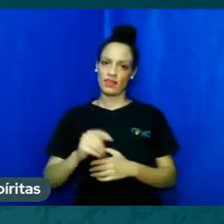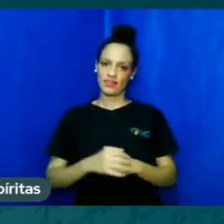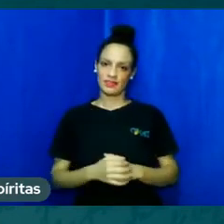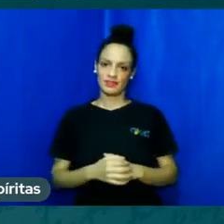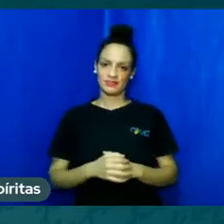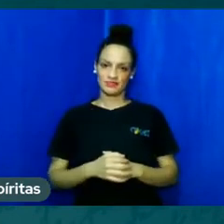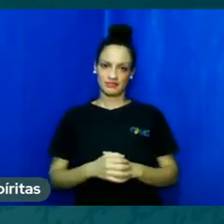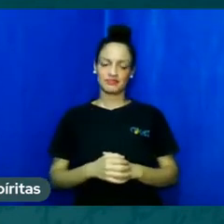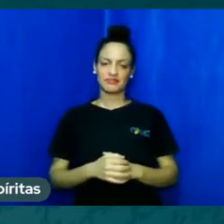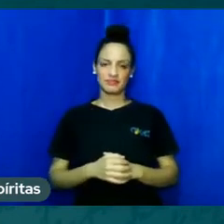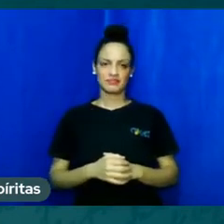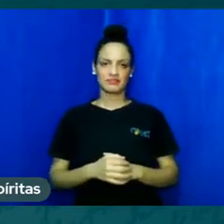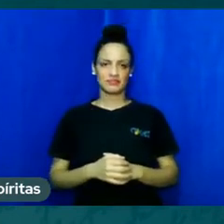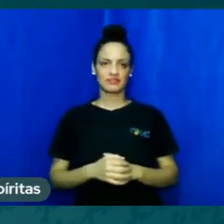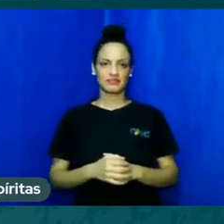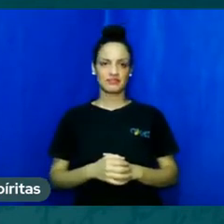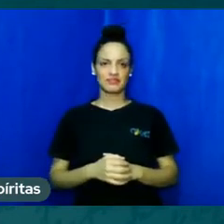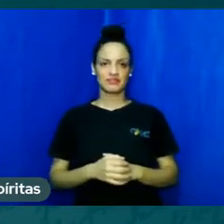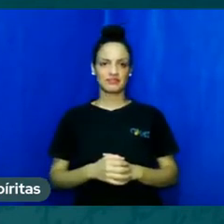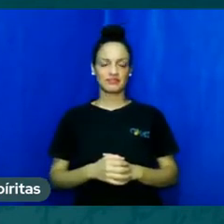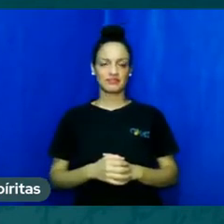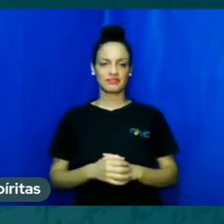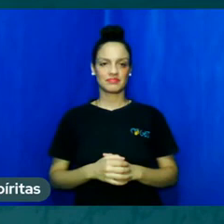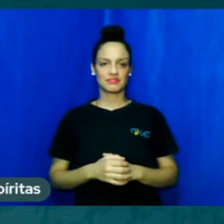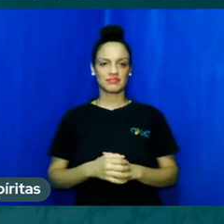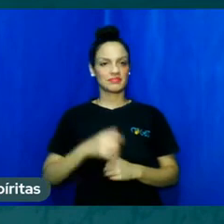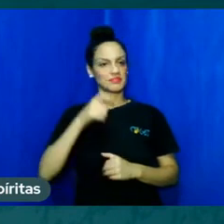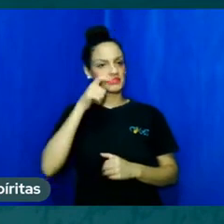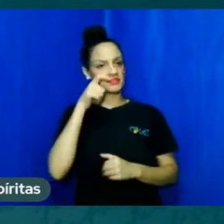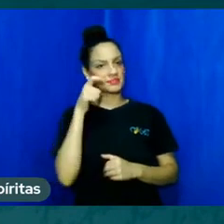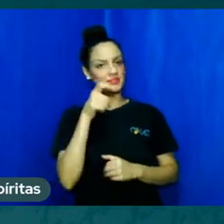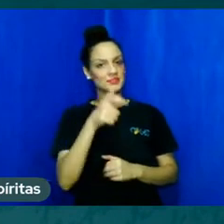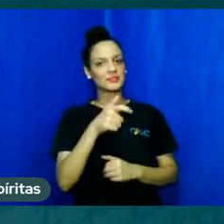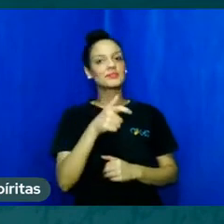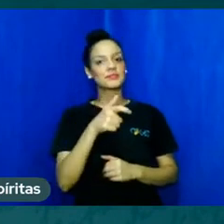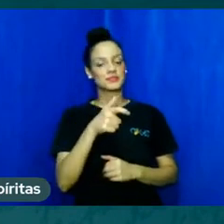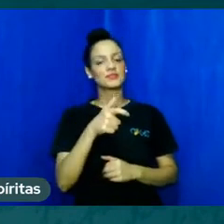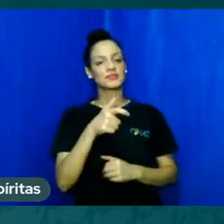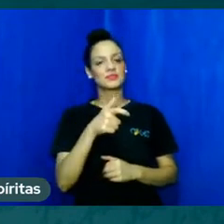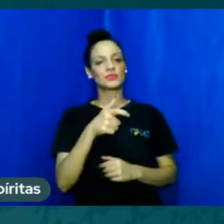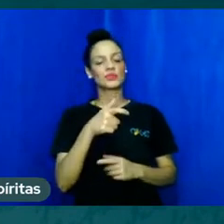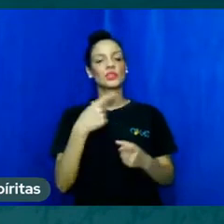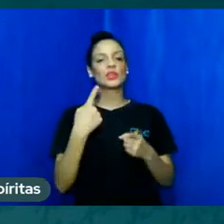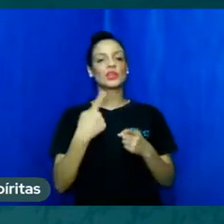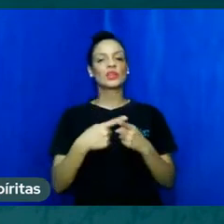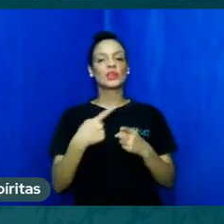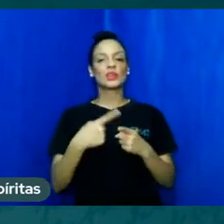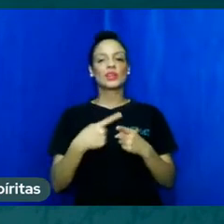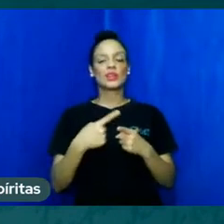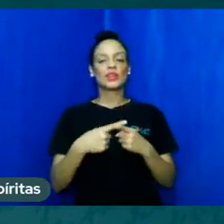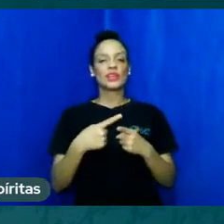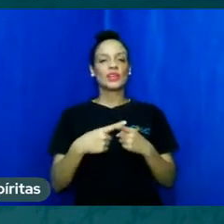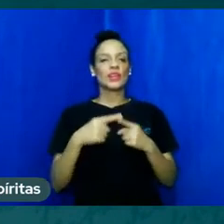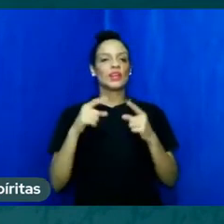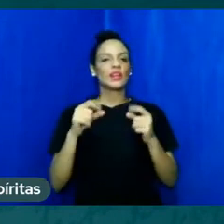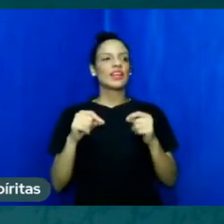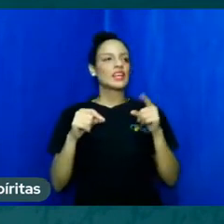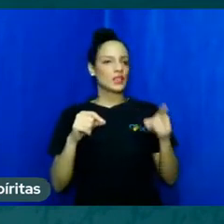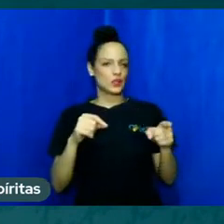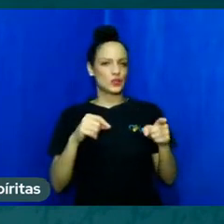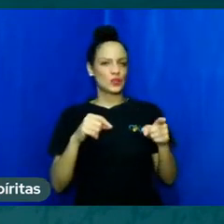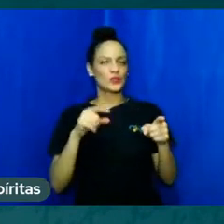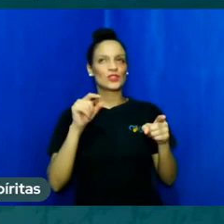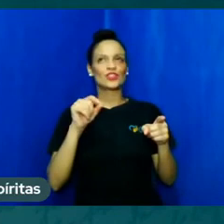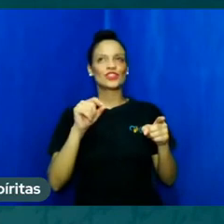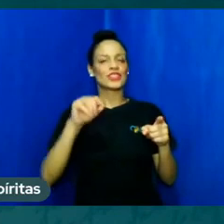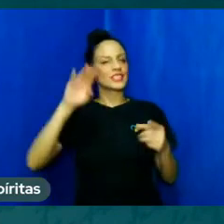Interessante aqui, Lu e Ana, que a gente diz assim, essa questão da incredulidade é